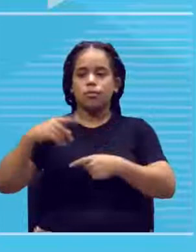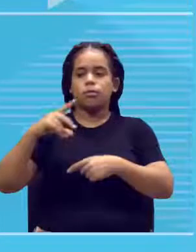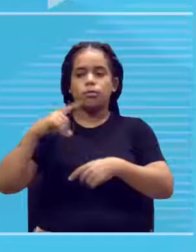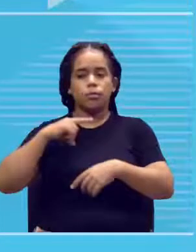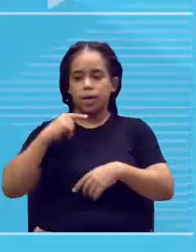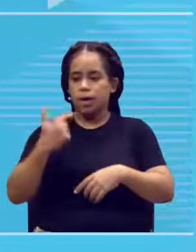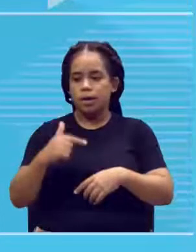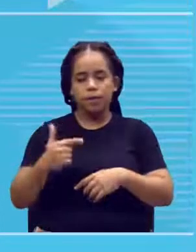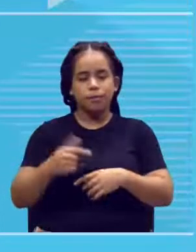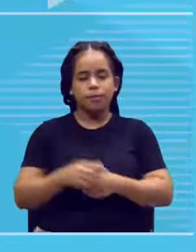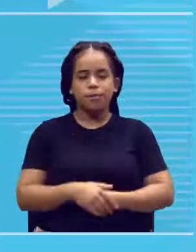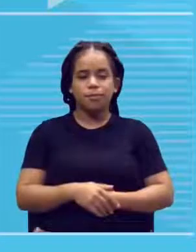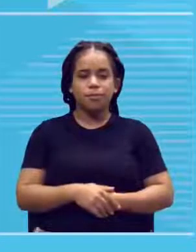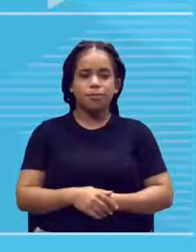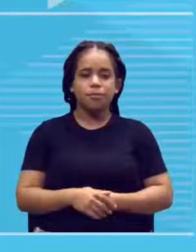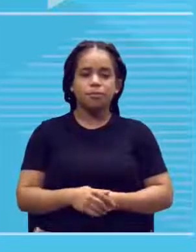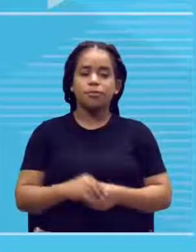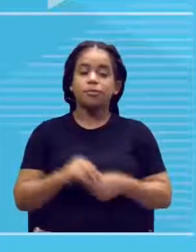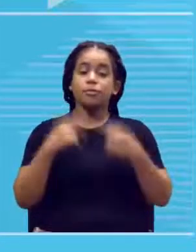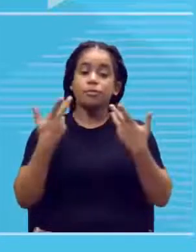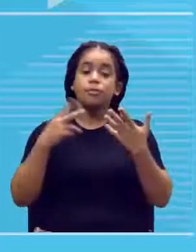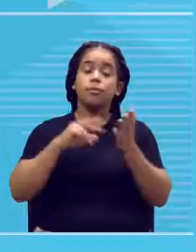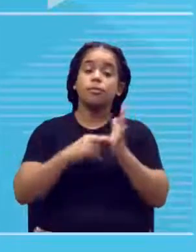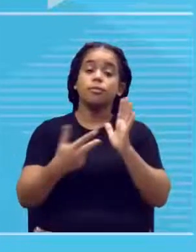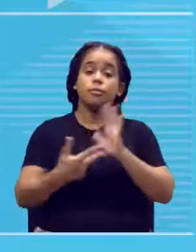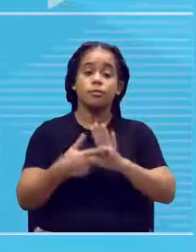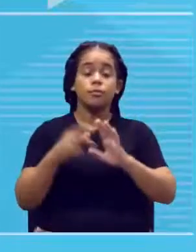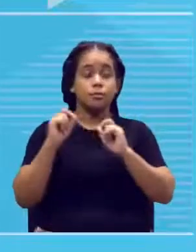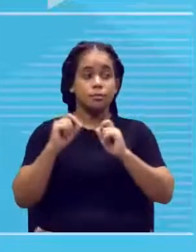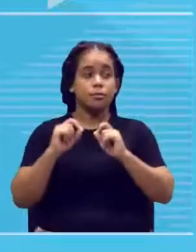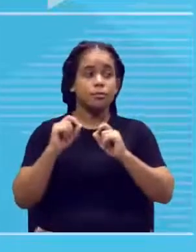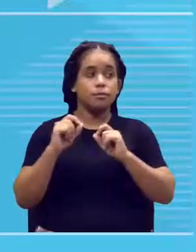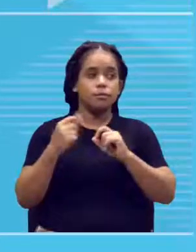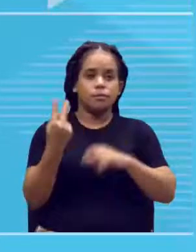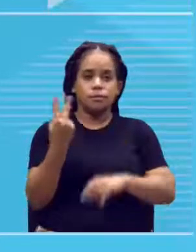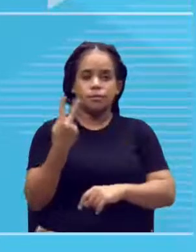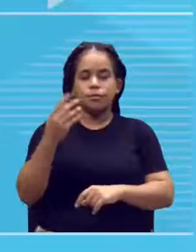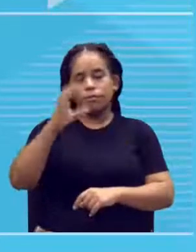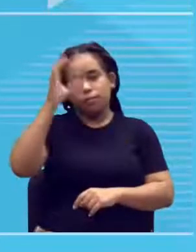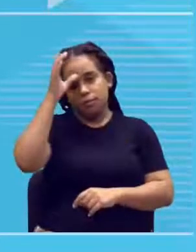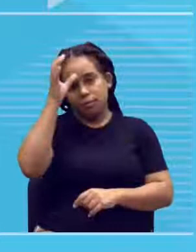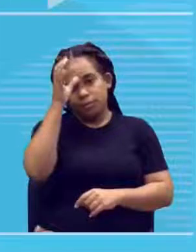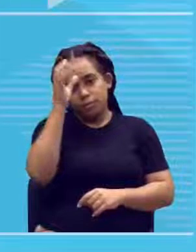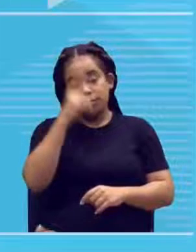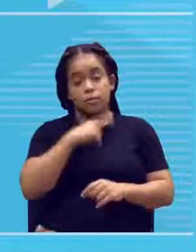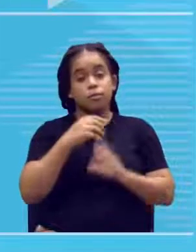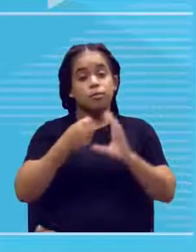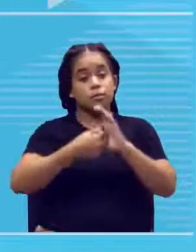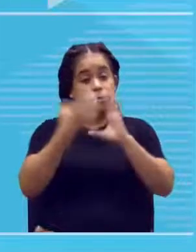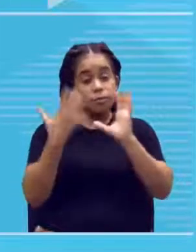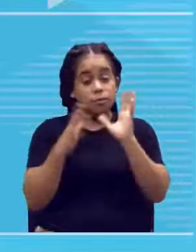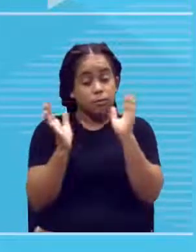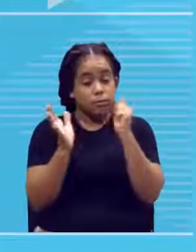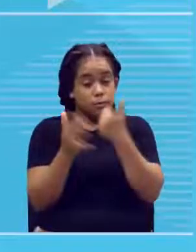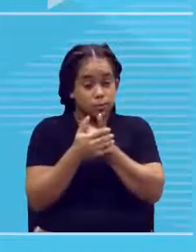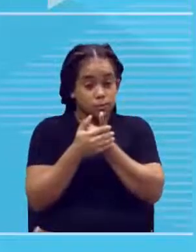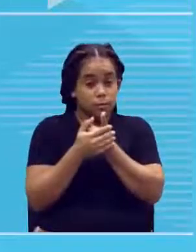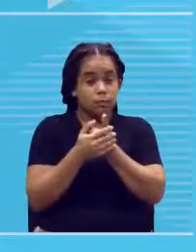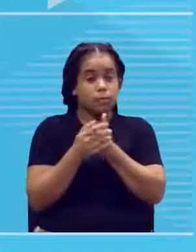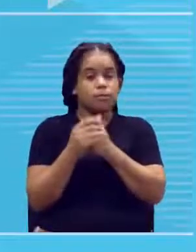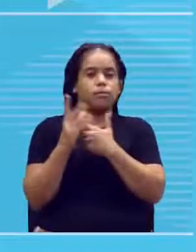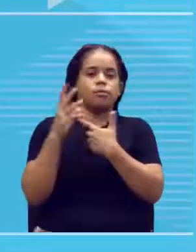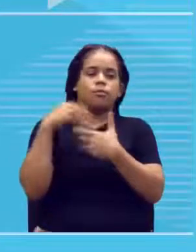Significa aí dizer que, provavelmente, esses teus tios apresentam alguma característica escondida ali dentro,